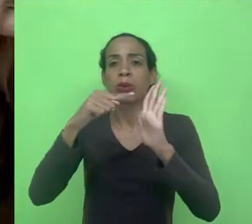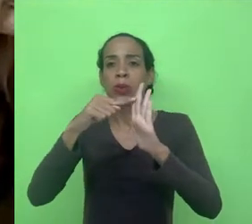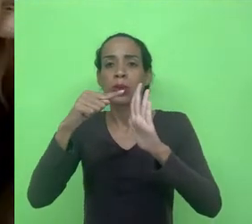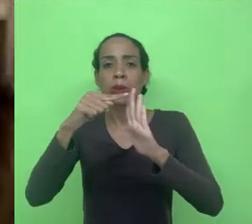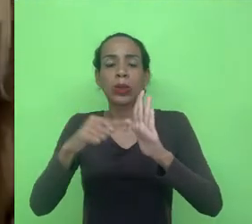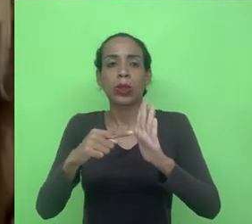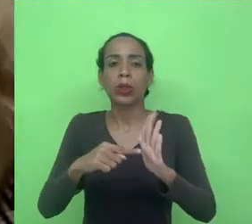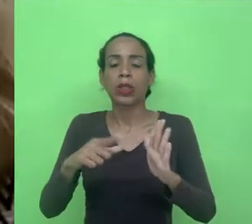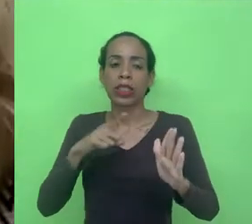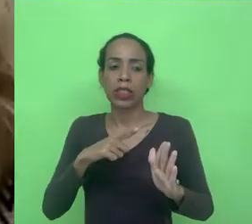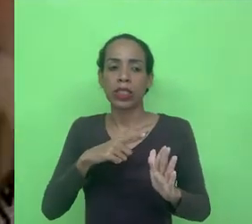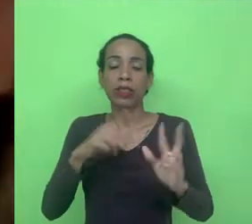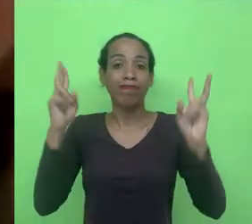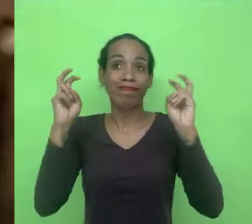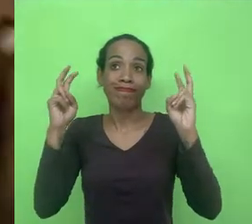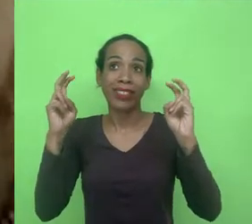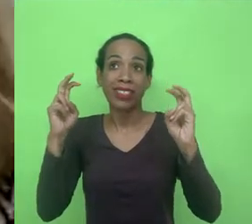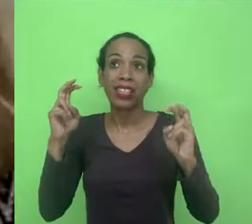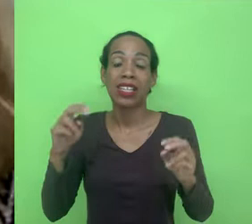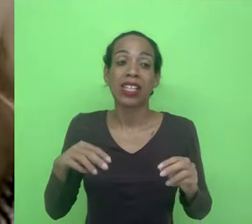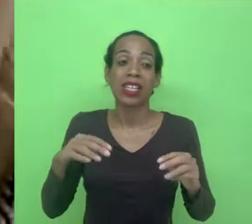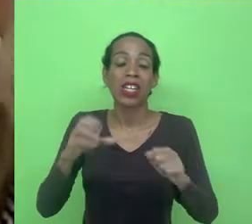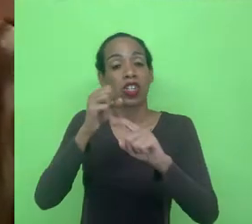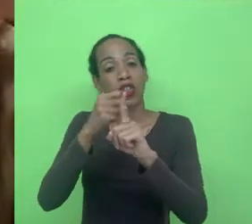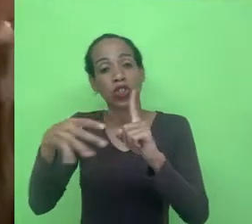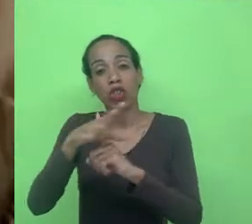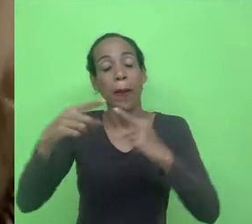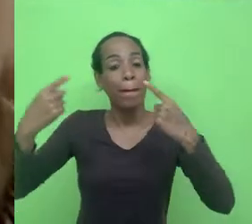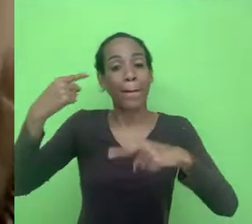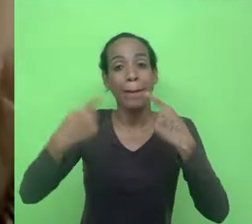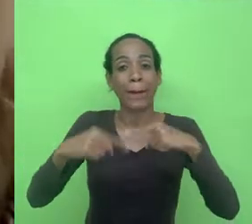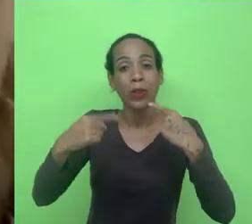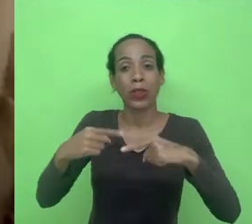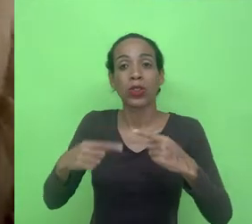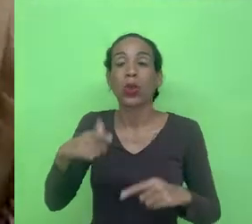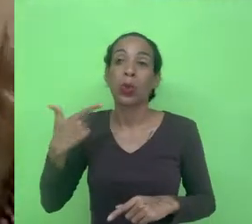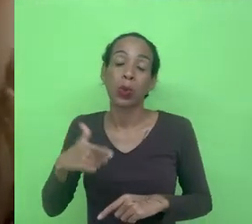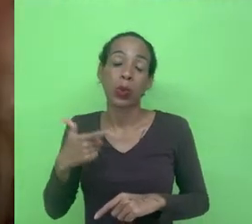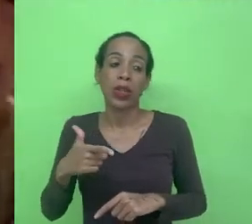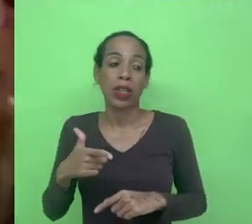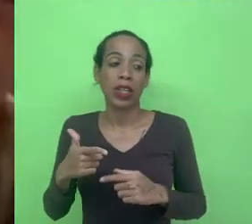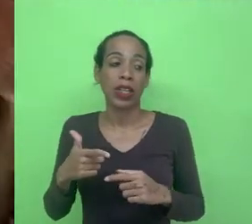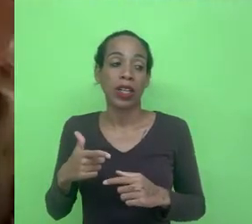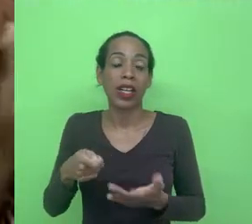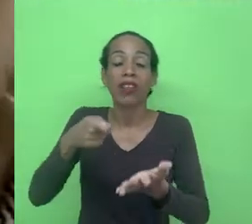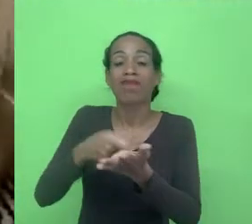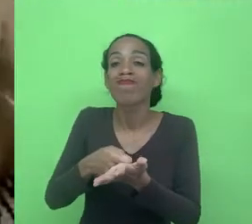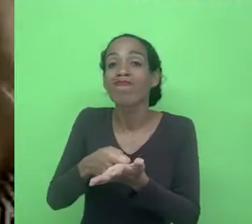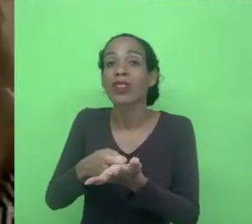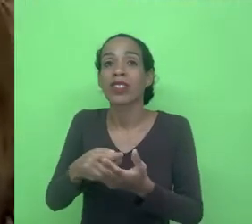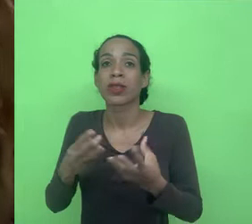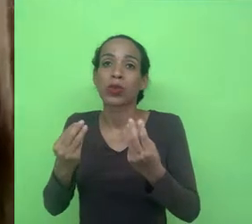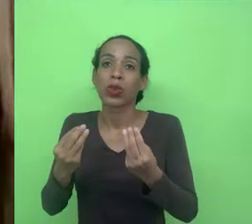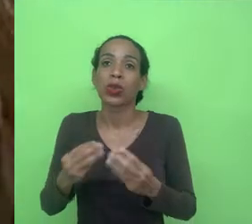temáticas mais específicas como sociologia e política que de repente não temos tanta afetividade talvez nos